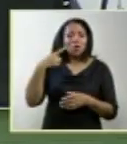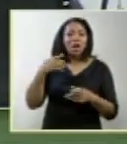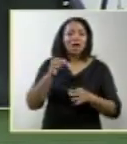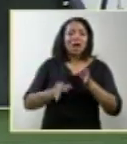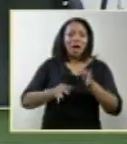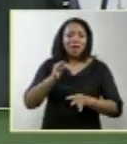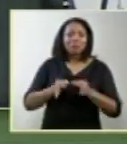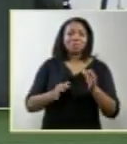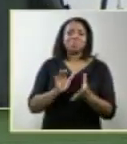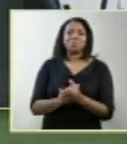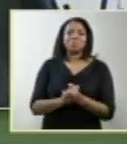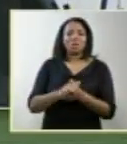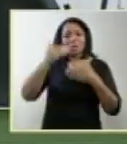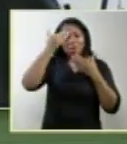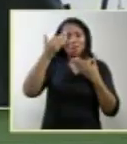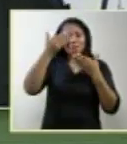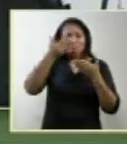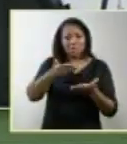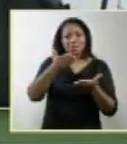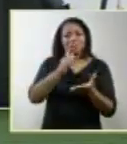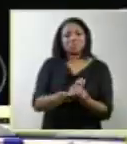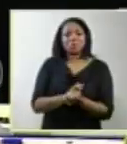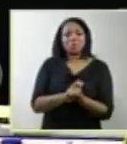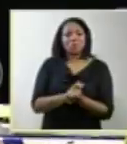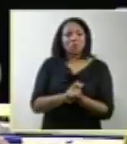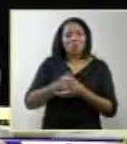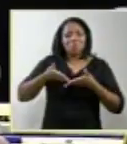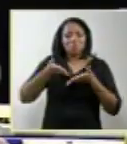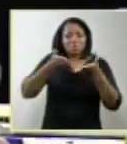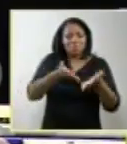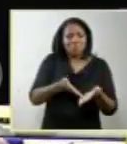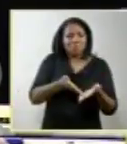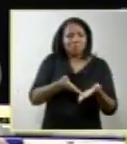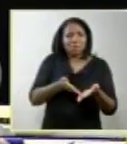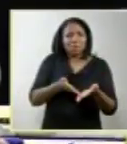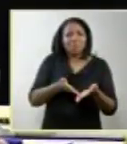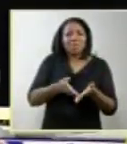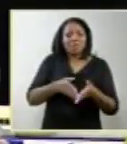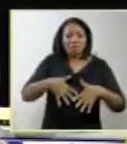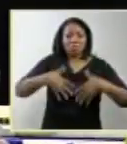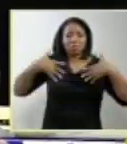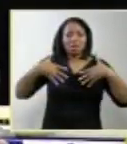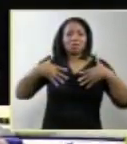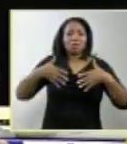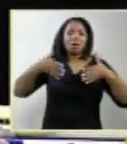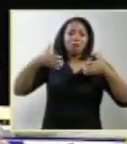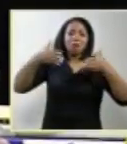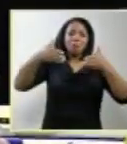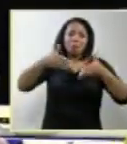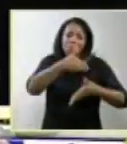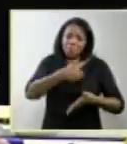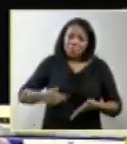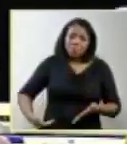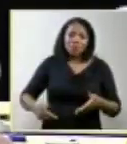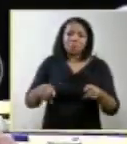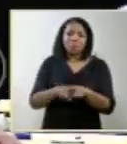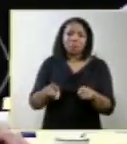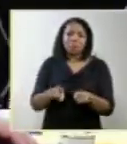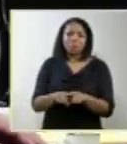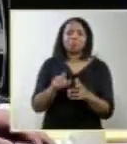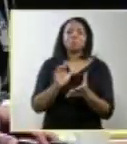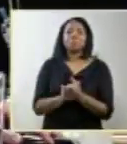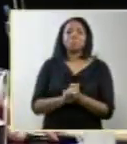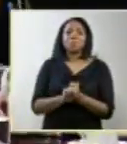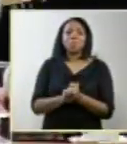Presidente, agradeço o convite de participar dessa audiência pública, saúdo o ministro Menezes de